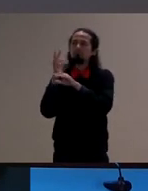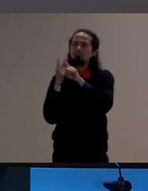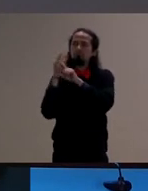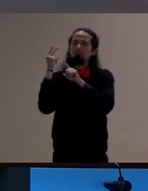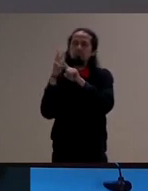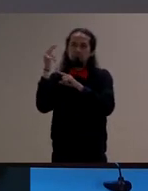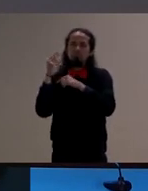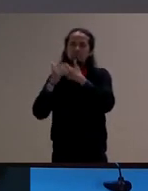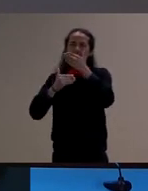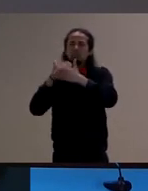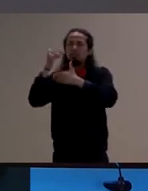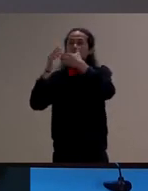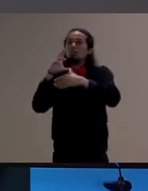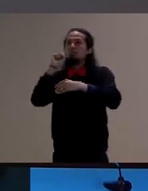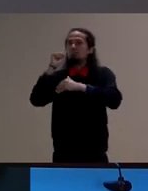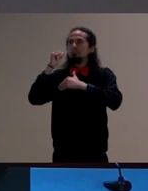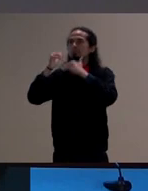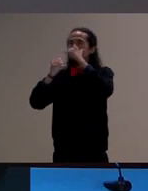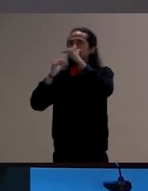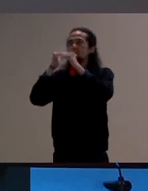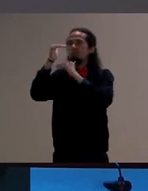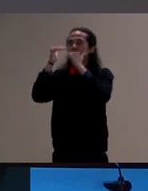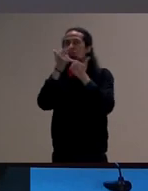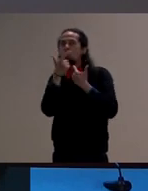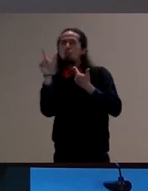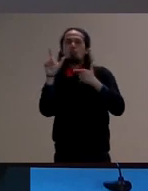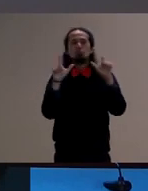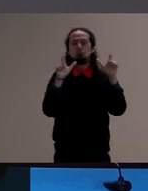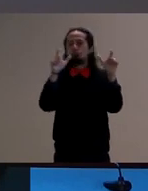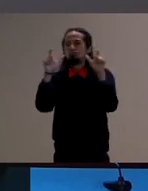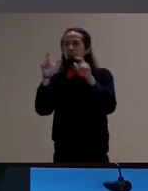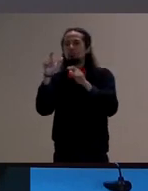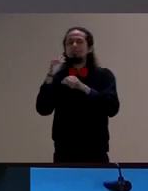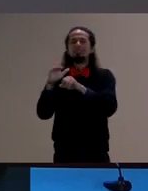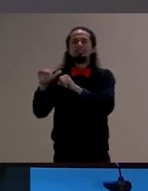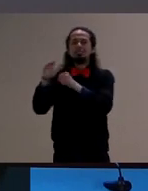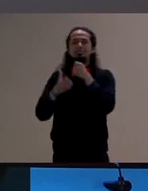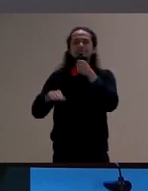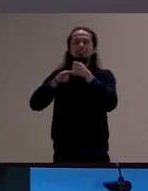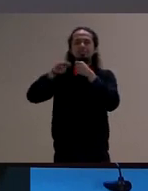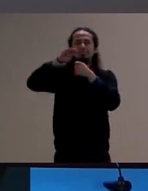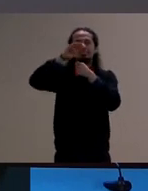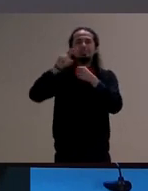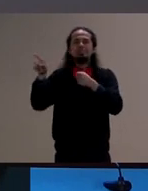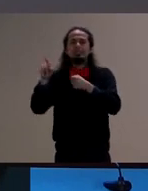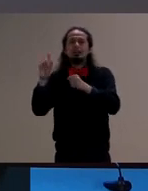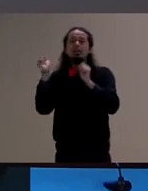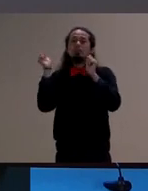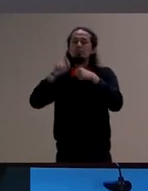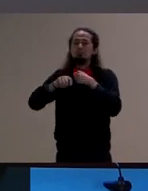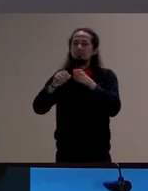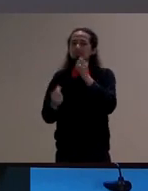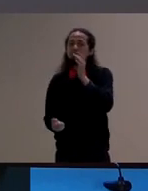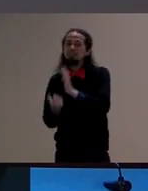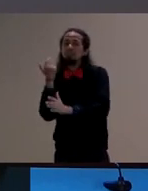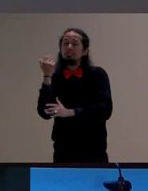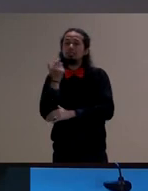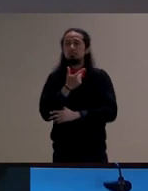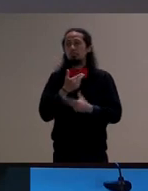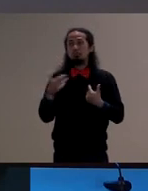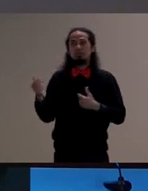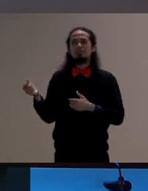patamares que não tem a ver com a reprodução mas com a possibilidade então de criação de algo novo